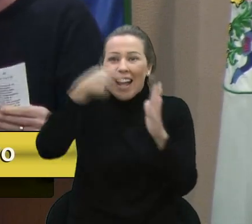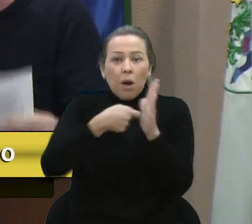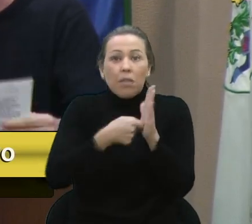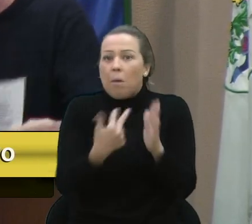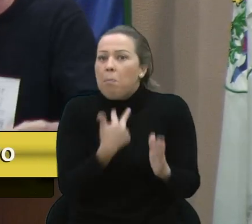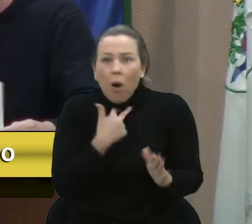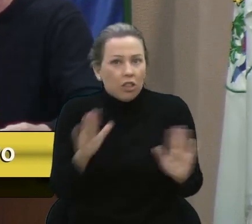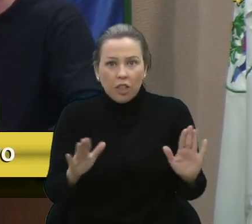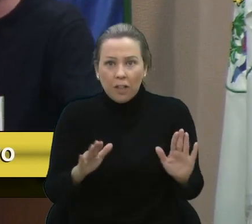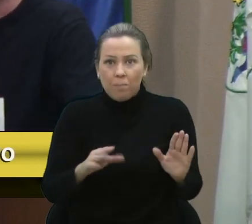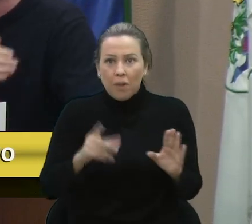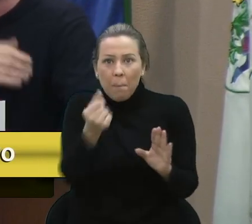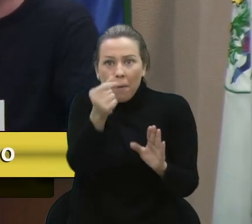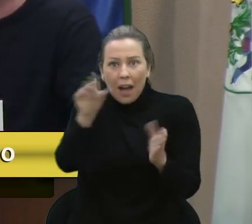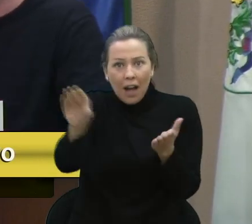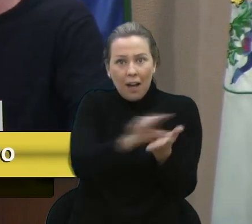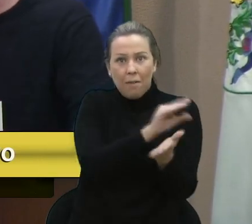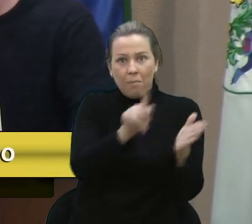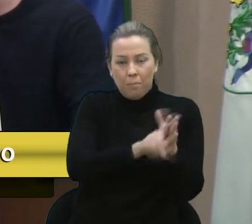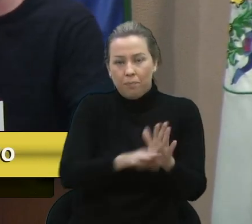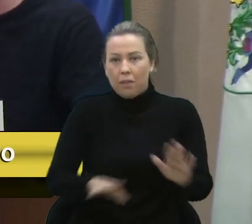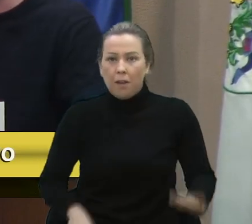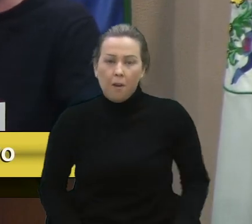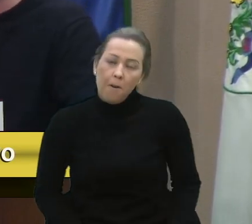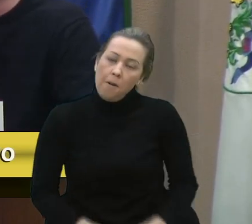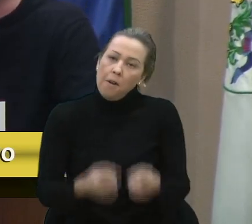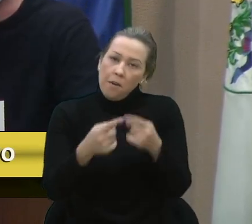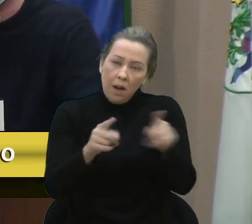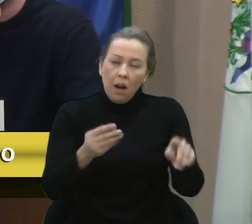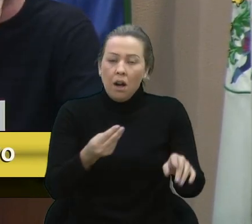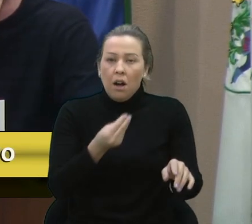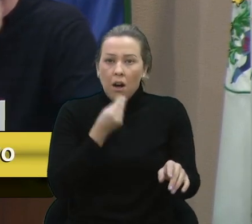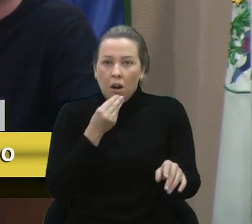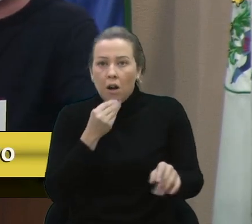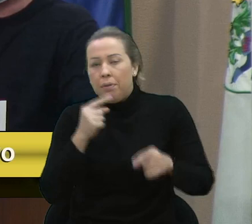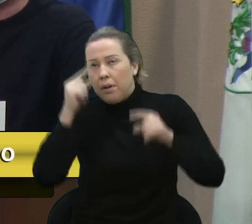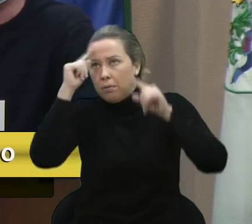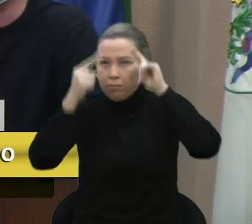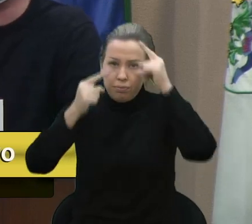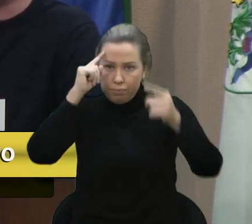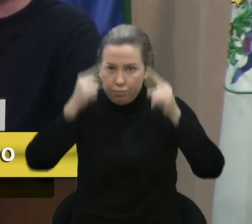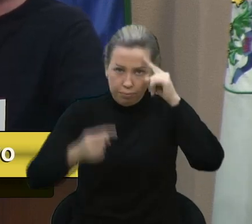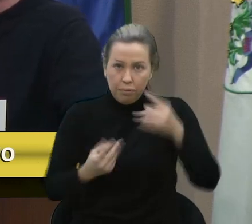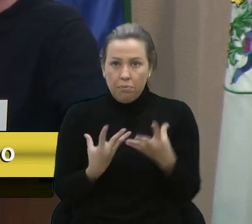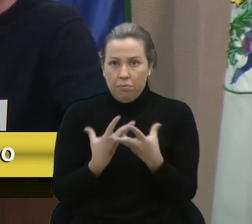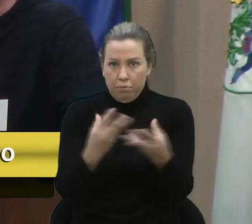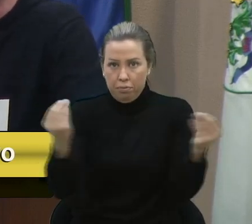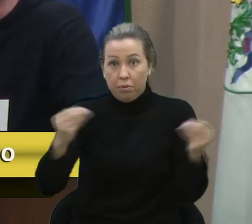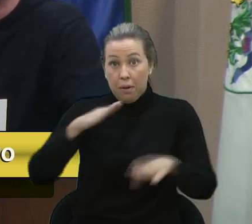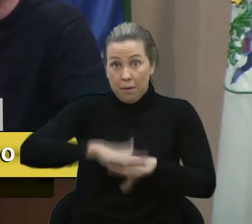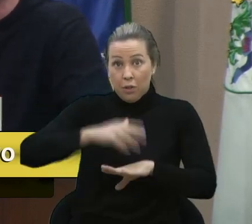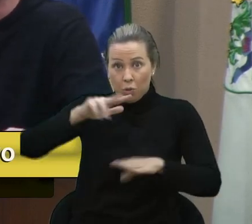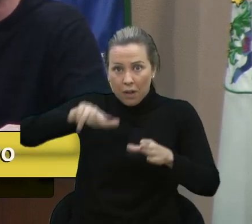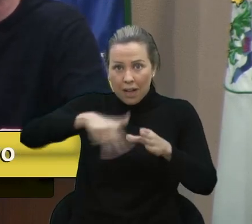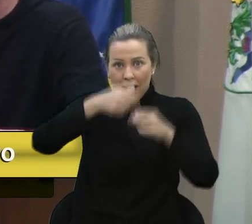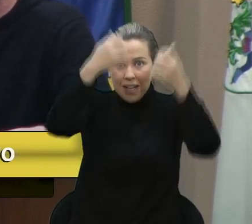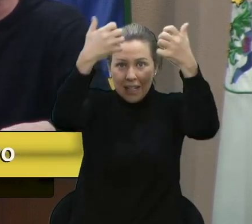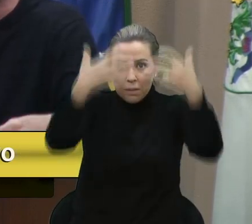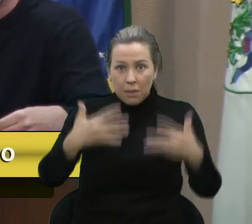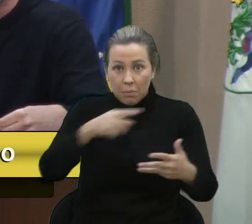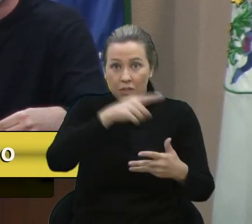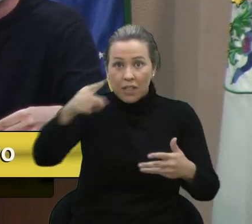Como se não bastasse... Bom, decisões existem as muitas, nesse sentido. Mas trouxe mais uma aqui do Tribunal Superior do